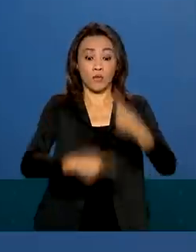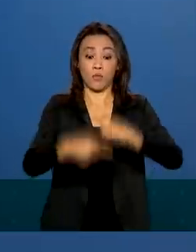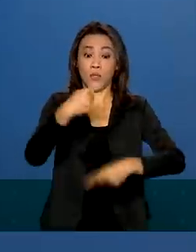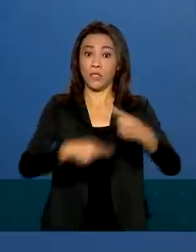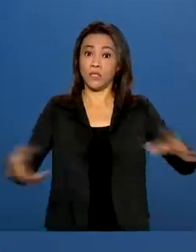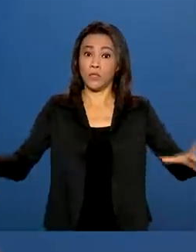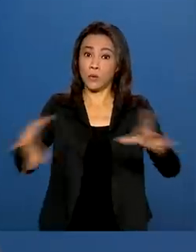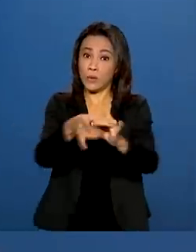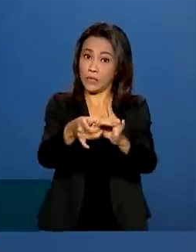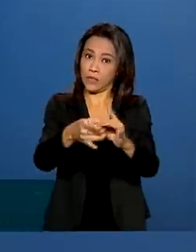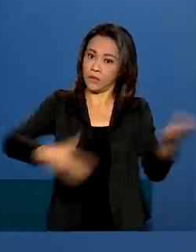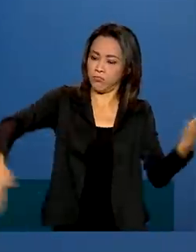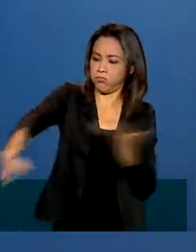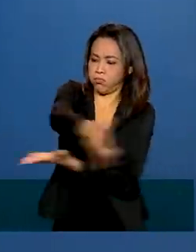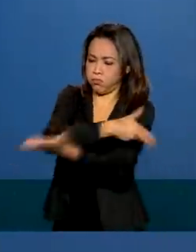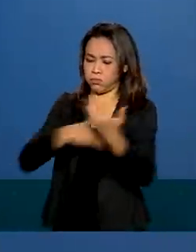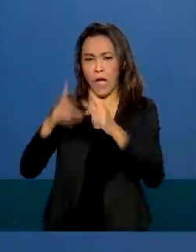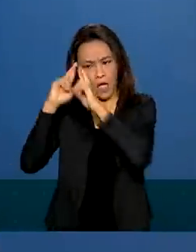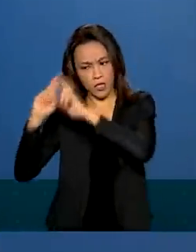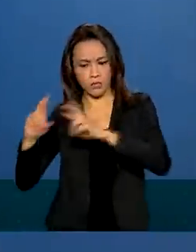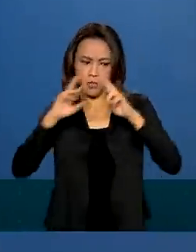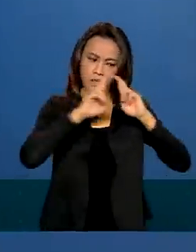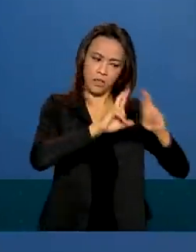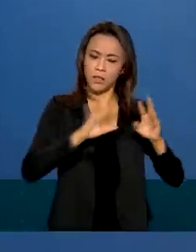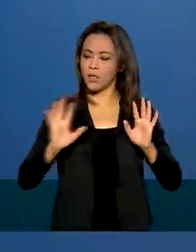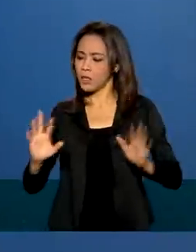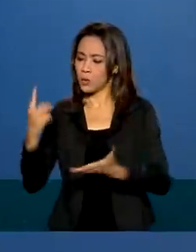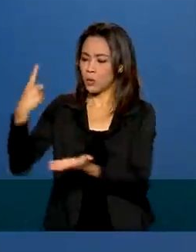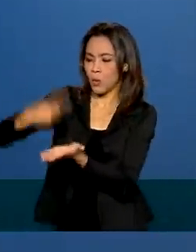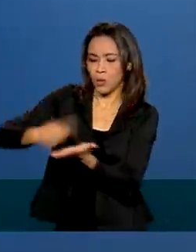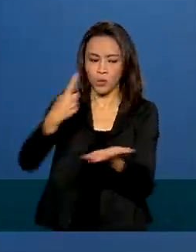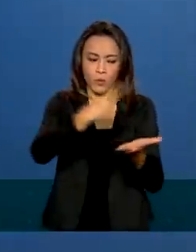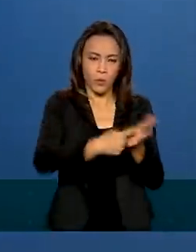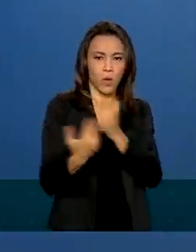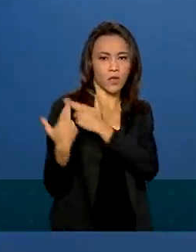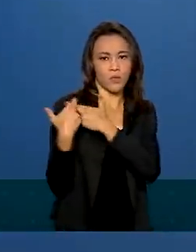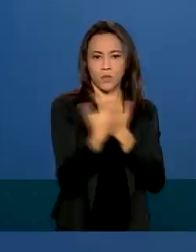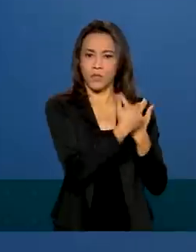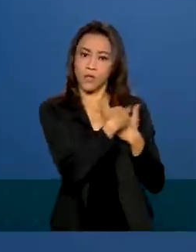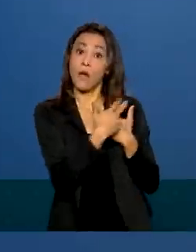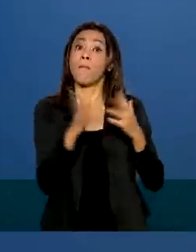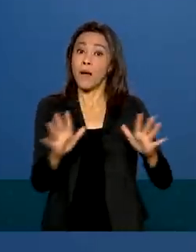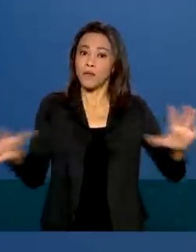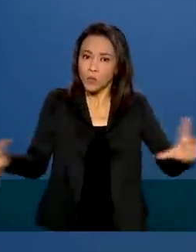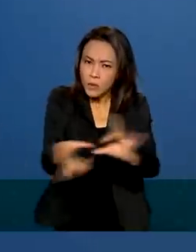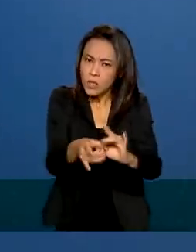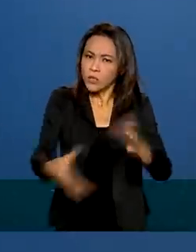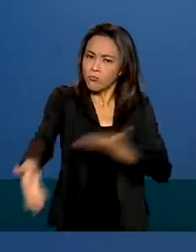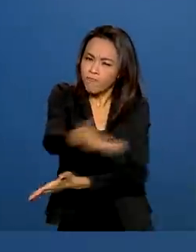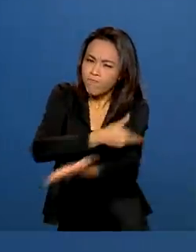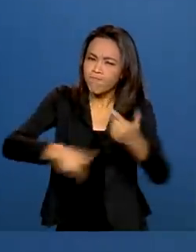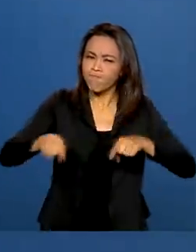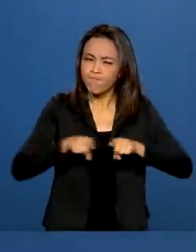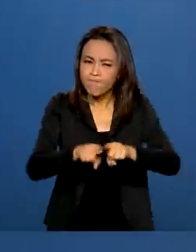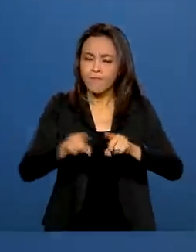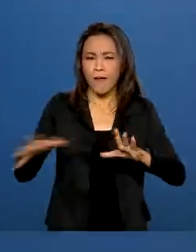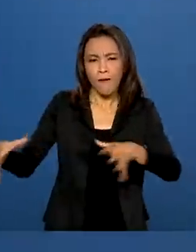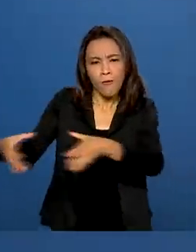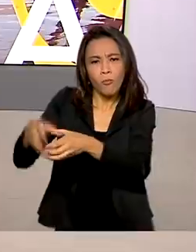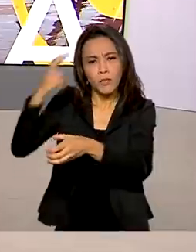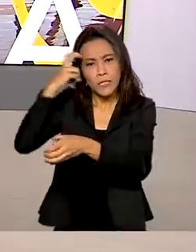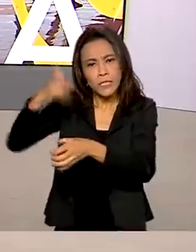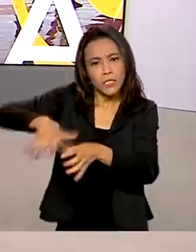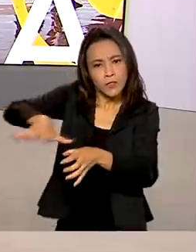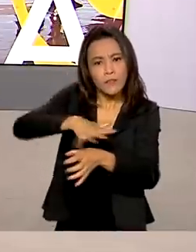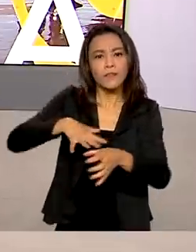trabalharem integradas, cada uma respeitando a sua atribuição, mas extremamente integradas nas áreas de inteligência, nas áreas de operação.